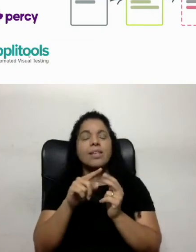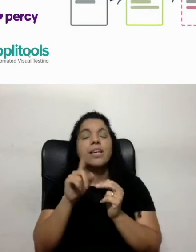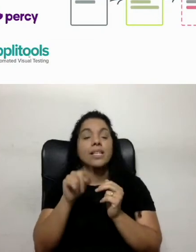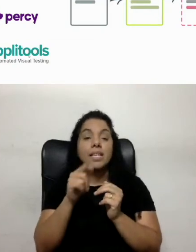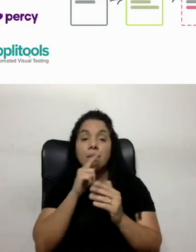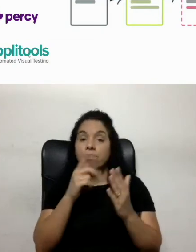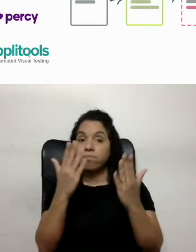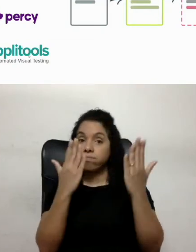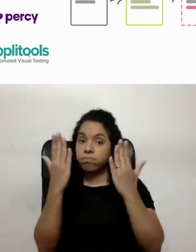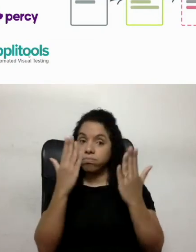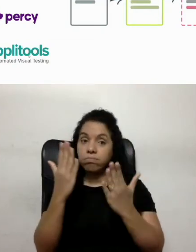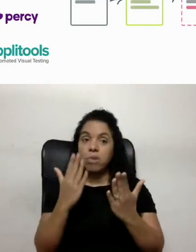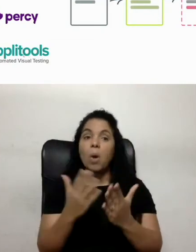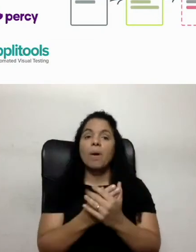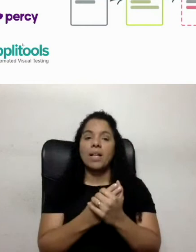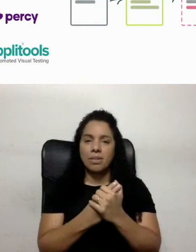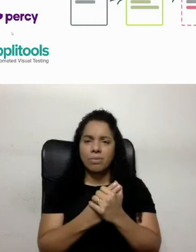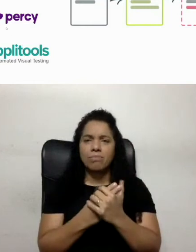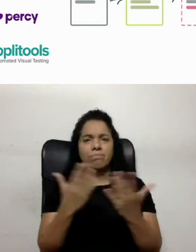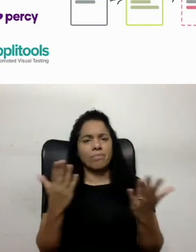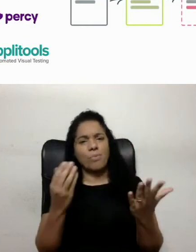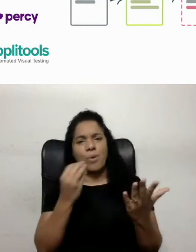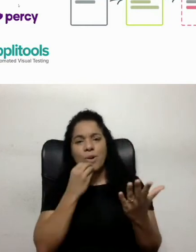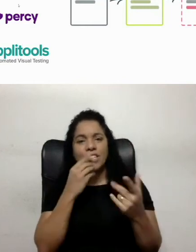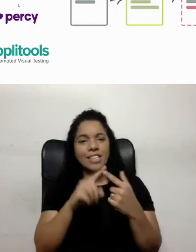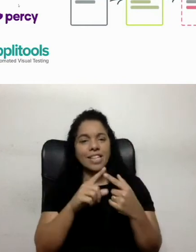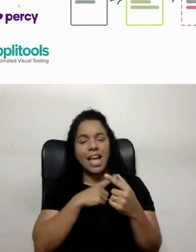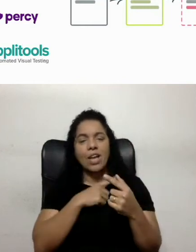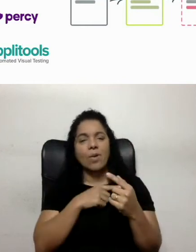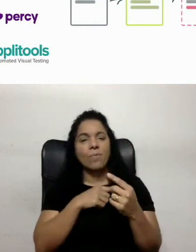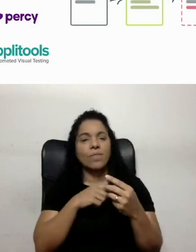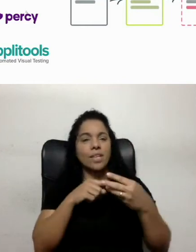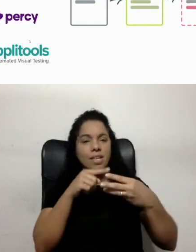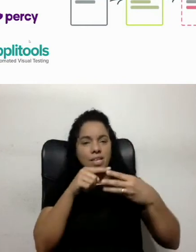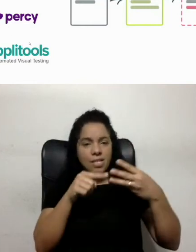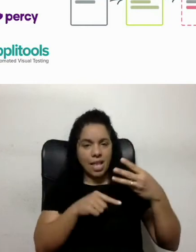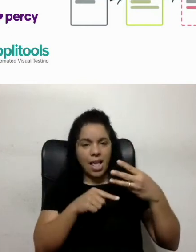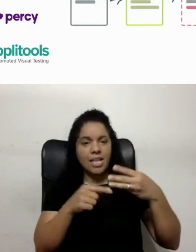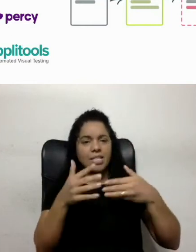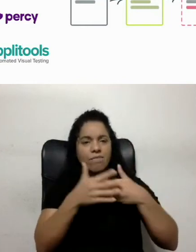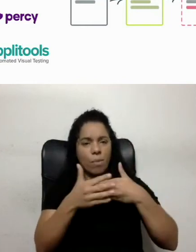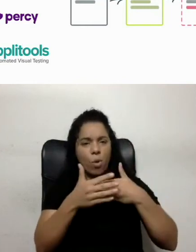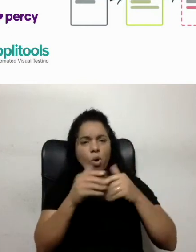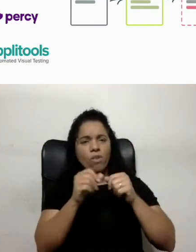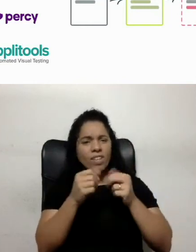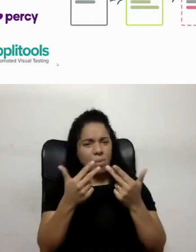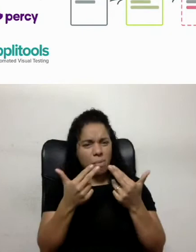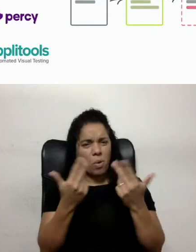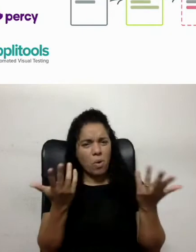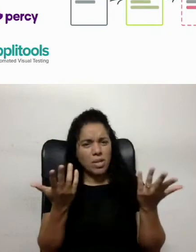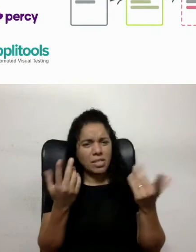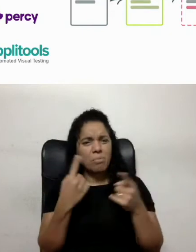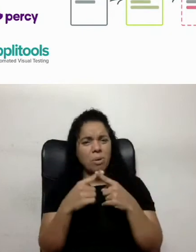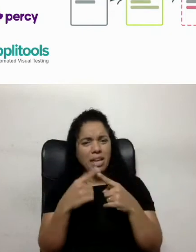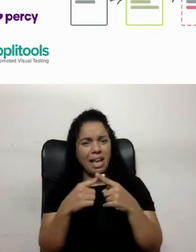comparação. Então, poxa, eu tenho três frameworks que fazem a mesma coisa, um pouquinho, tá?